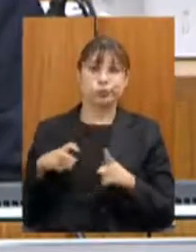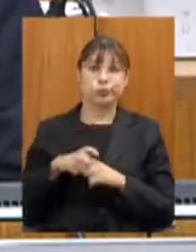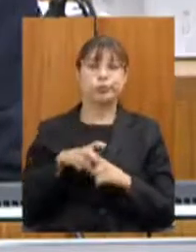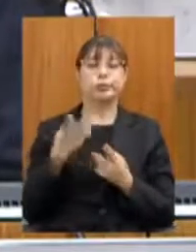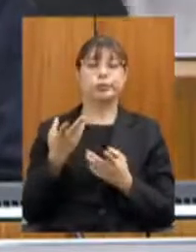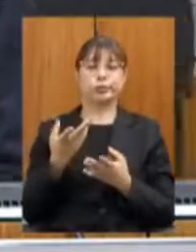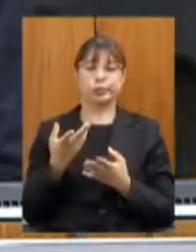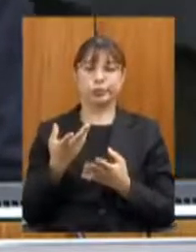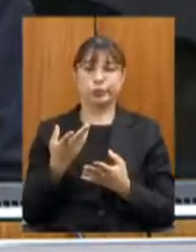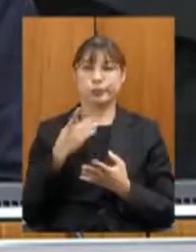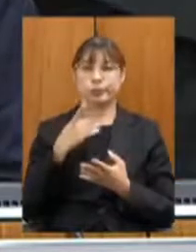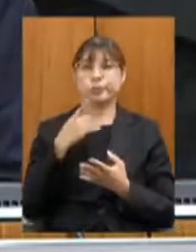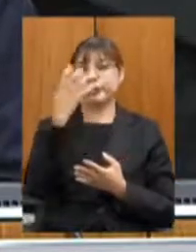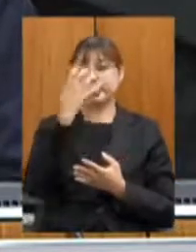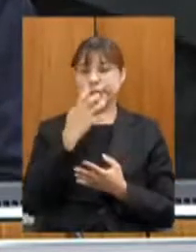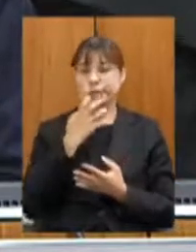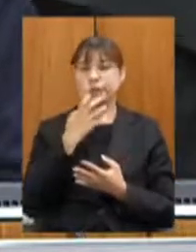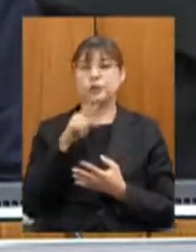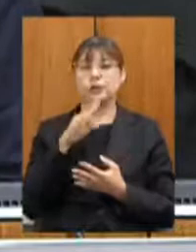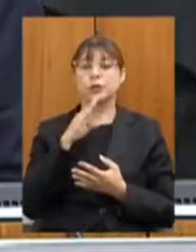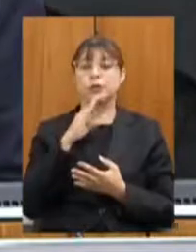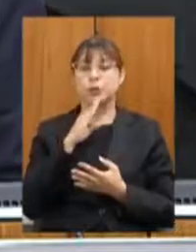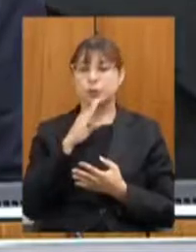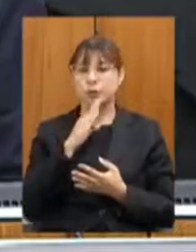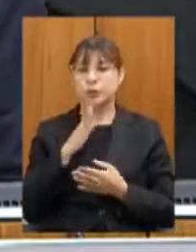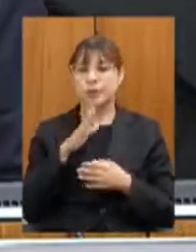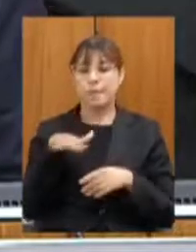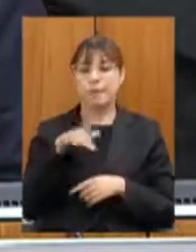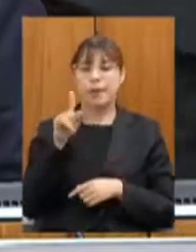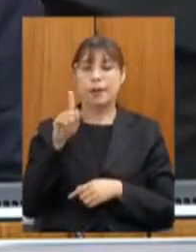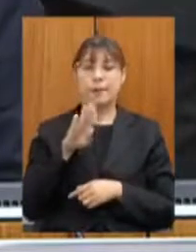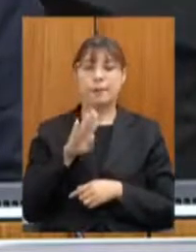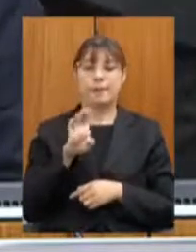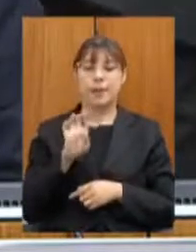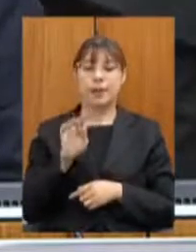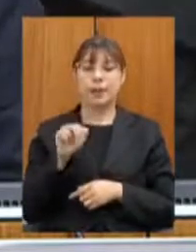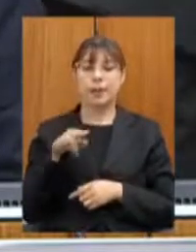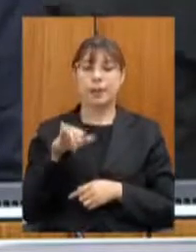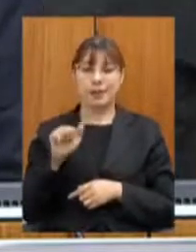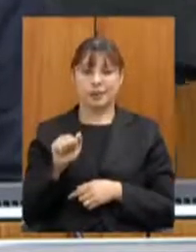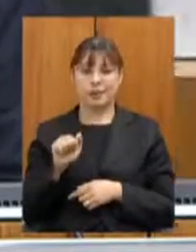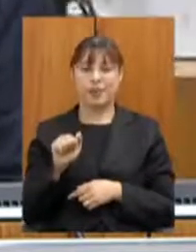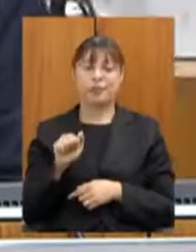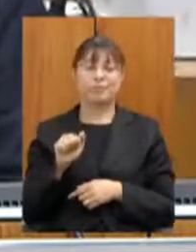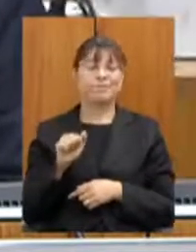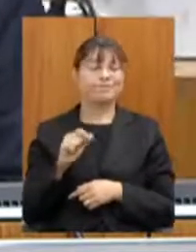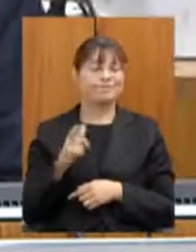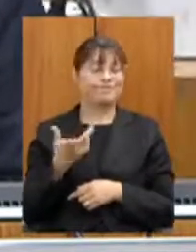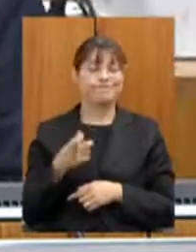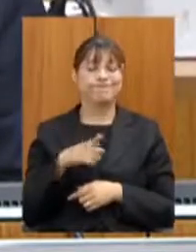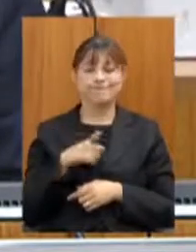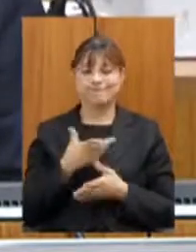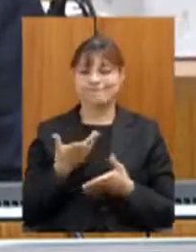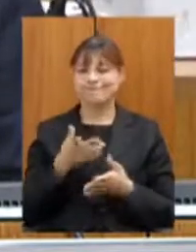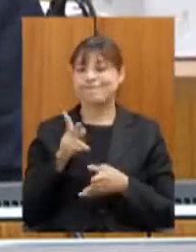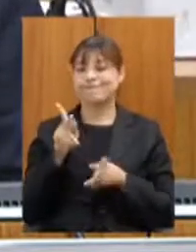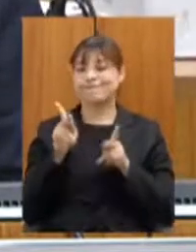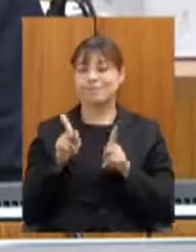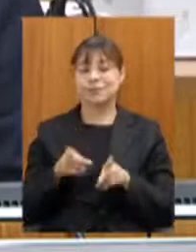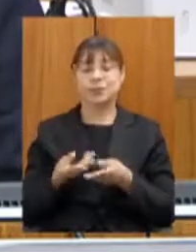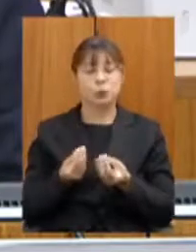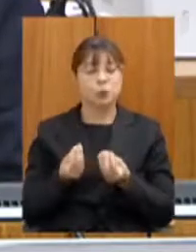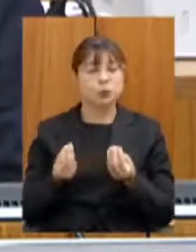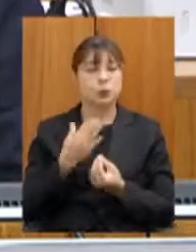grandes. Os senhores conhecem o bairro da Betânia, a quantidade de vidas que são perdidas naquela